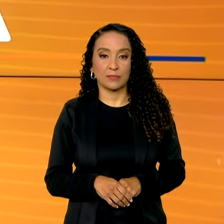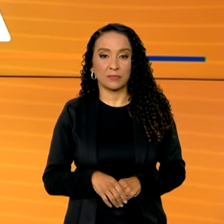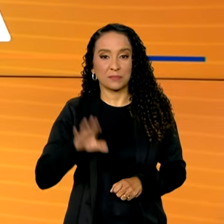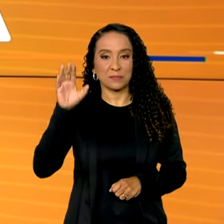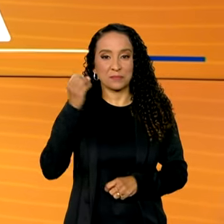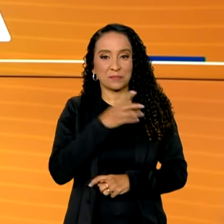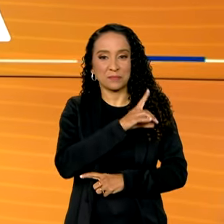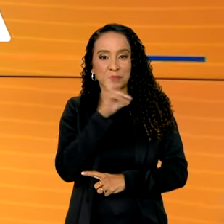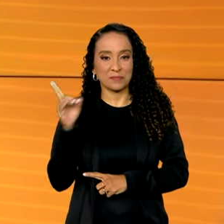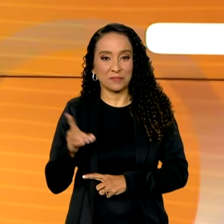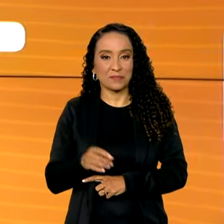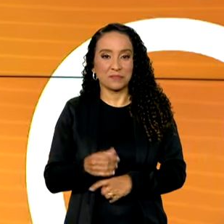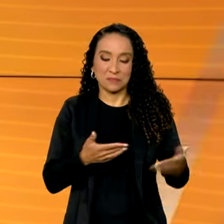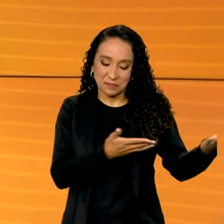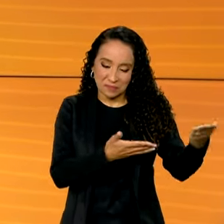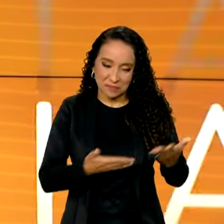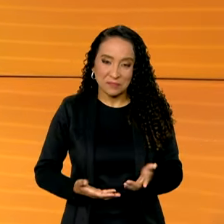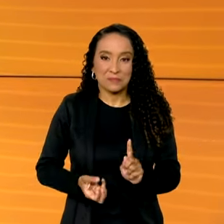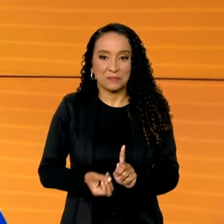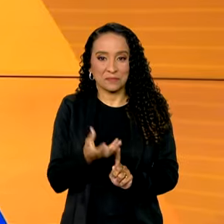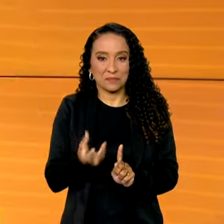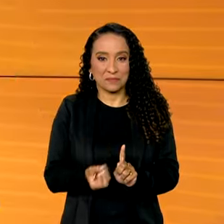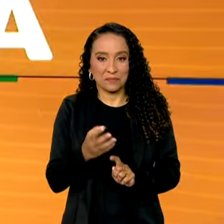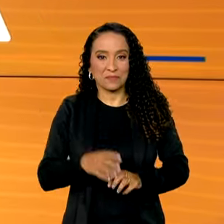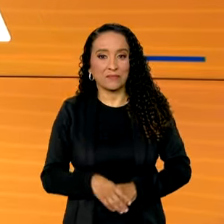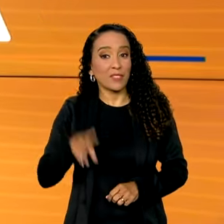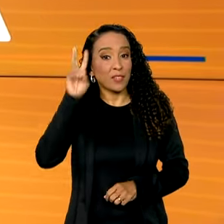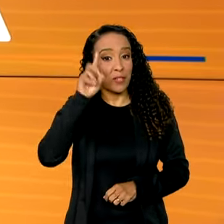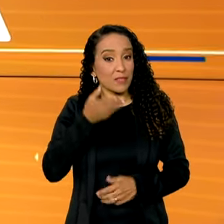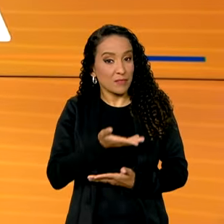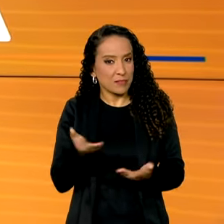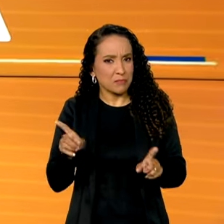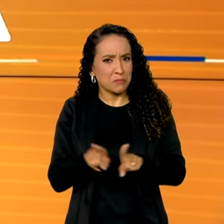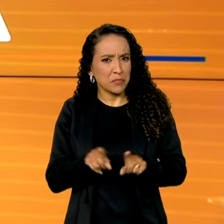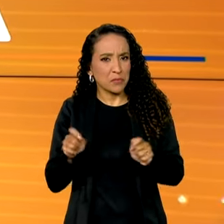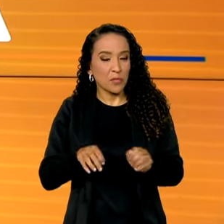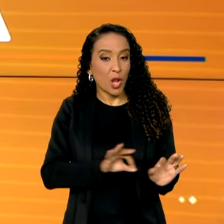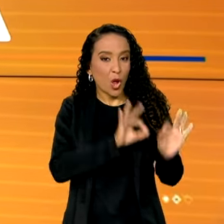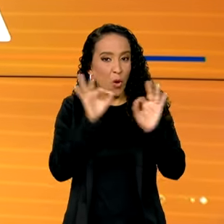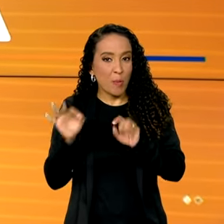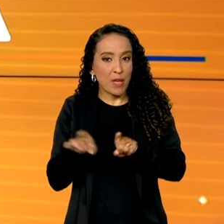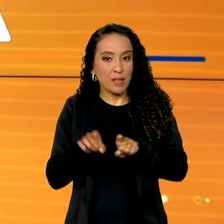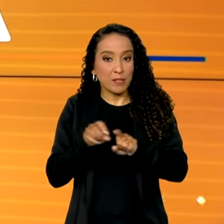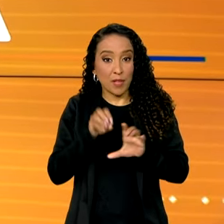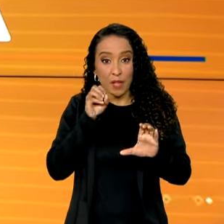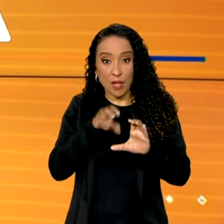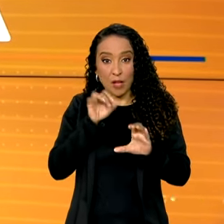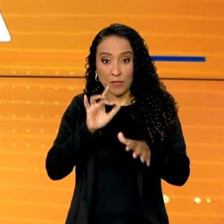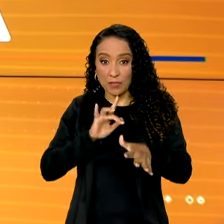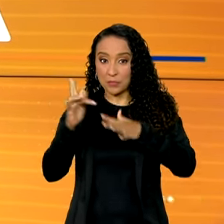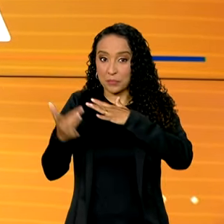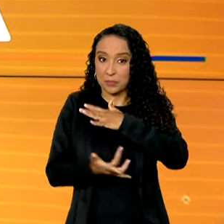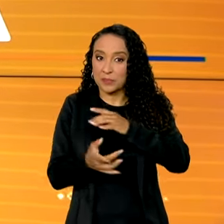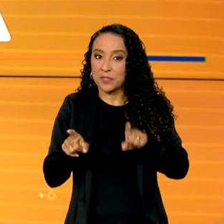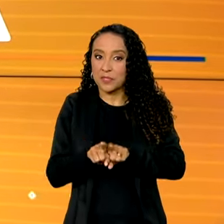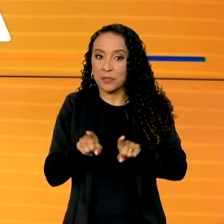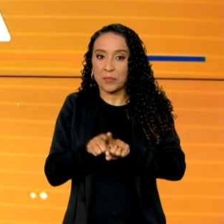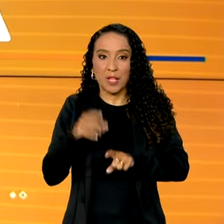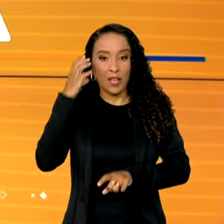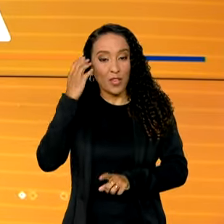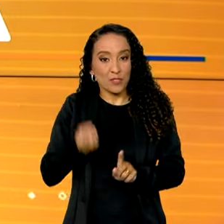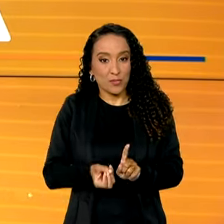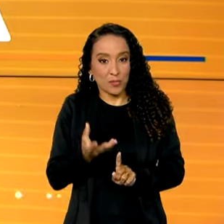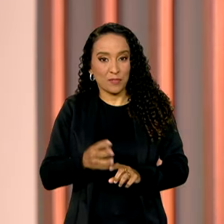Olá, bom dia. Seja bem-vindo ao canal GOV. Lembrando que você pode nos acompanhar também ao vivo pelas redes sociais. e pela